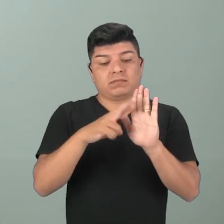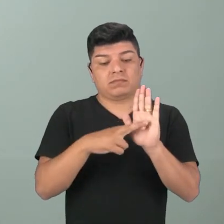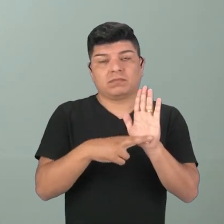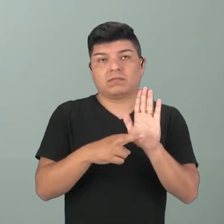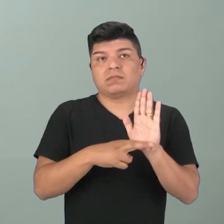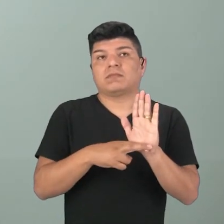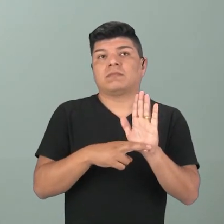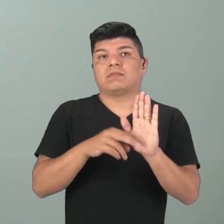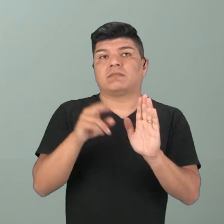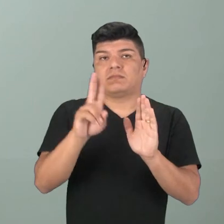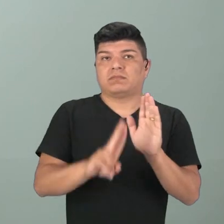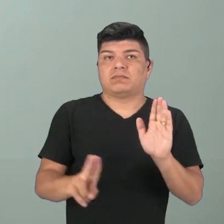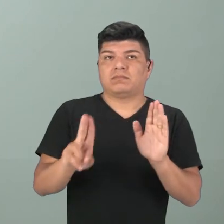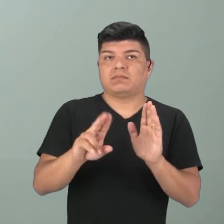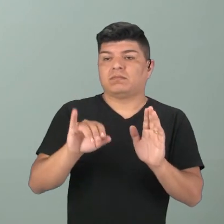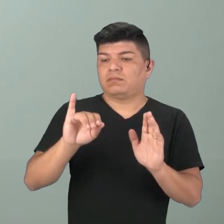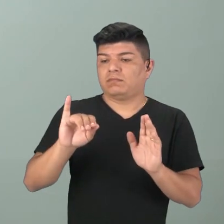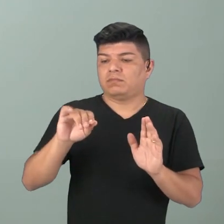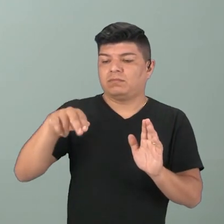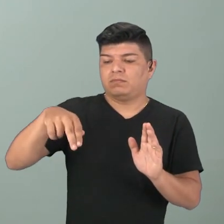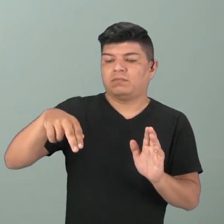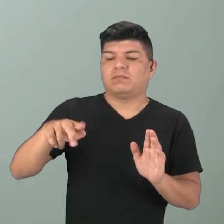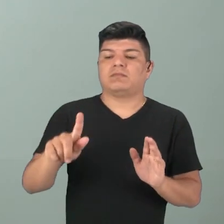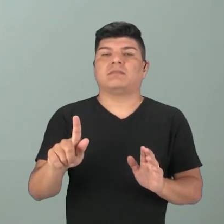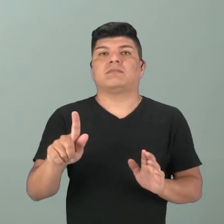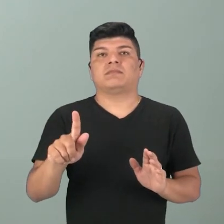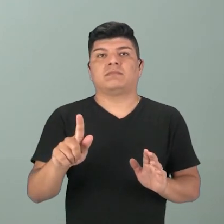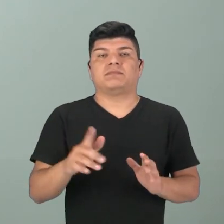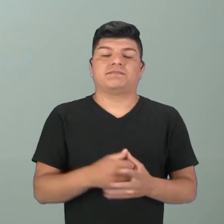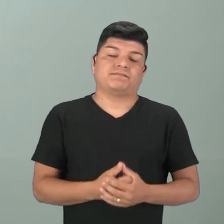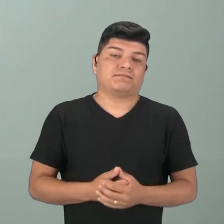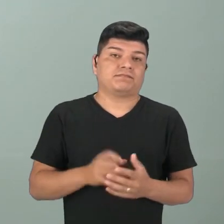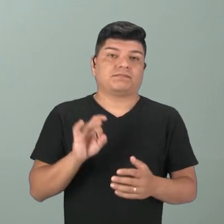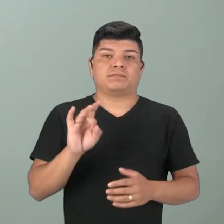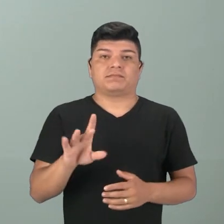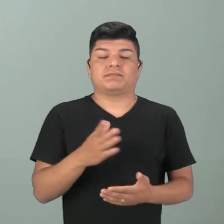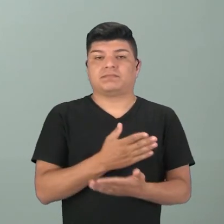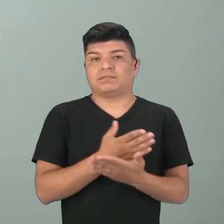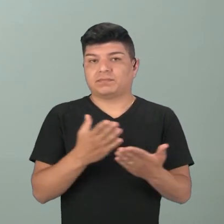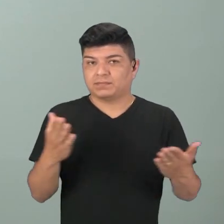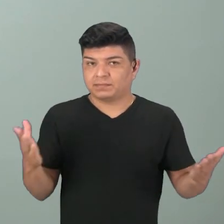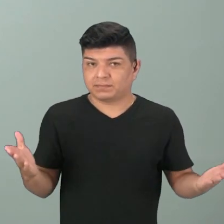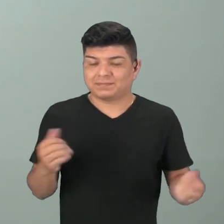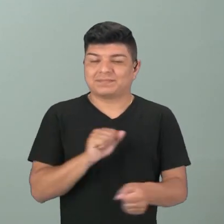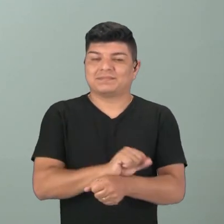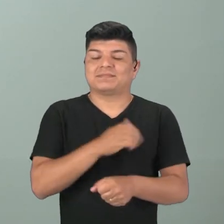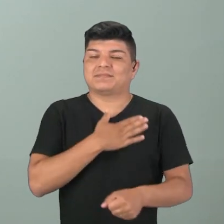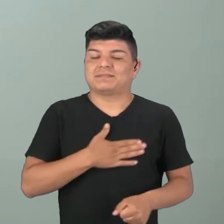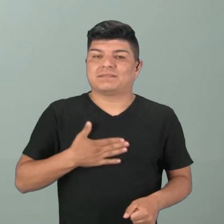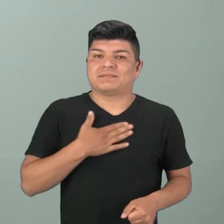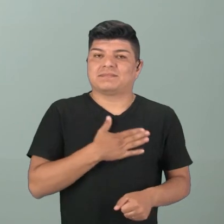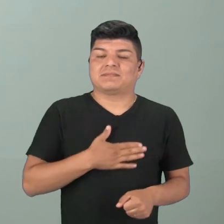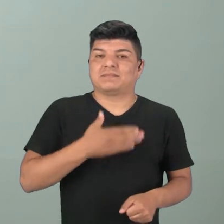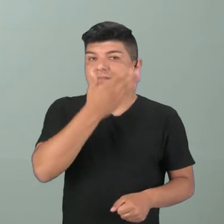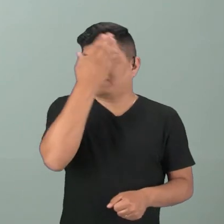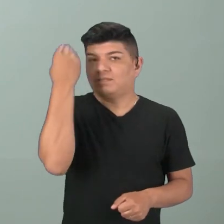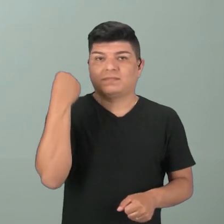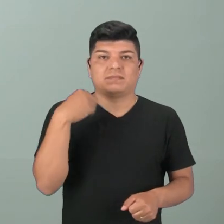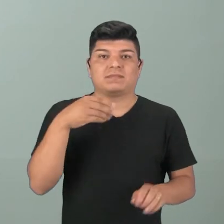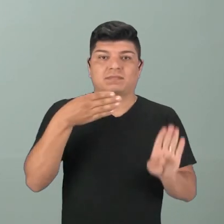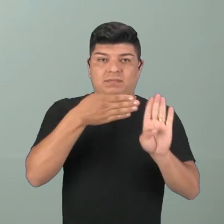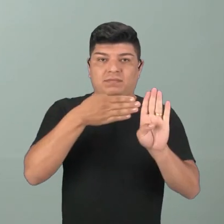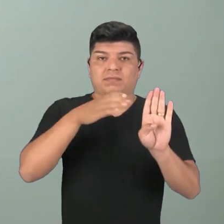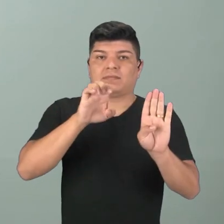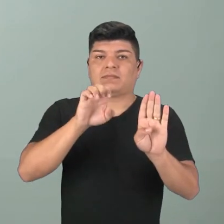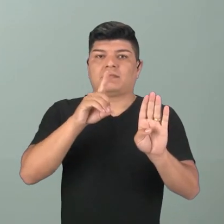quando a gente acresce o ING no final do verbo. Alright, então é isso, pessoal. Espero que vocês tenham gostado. Não esqueçam